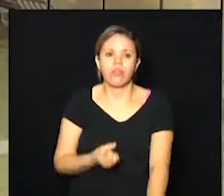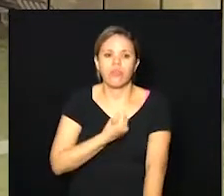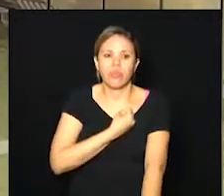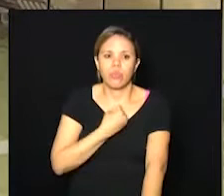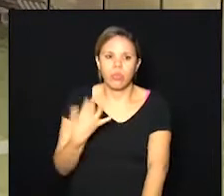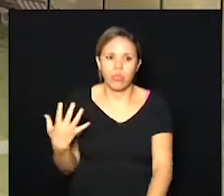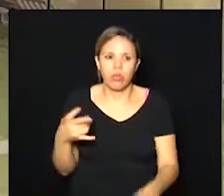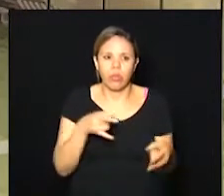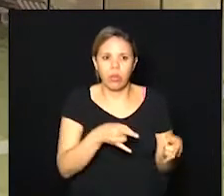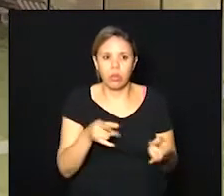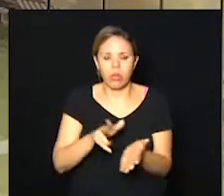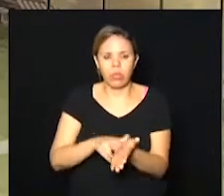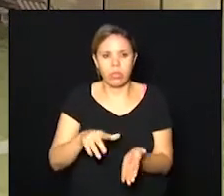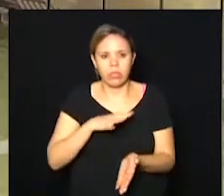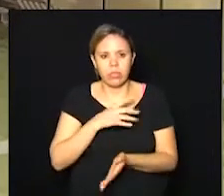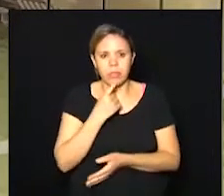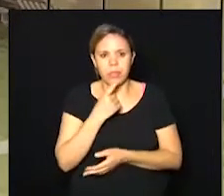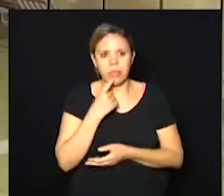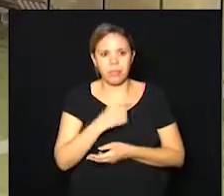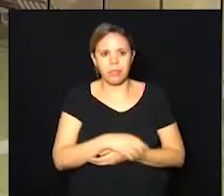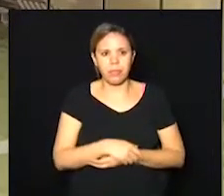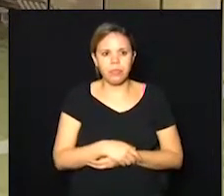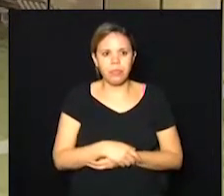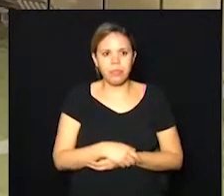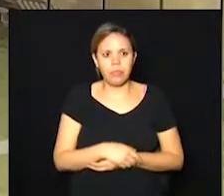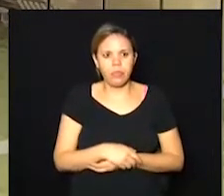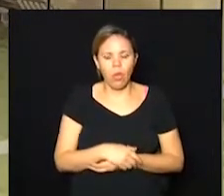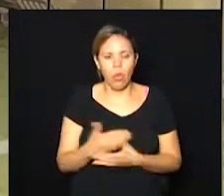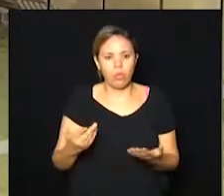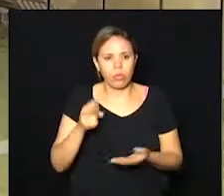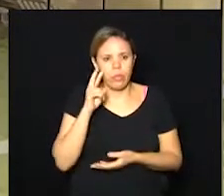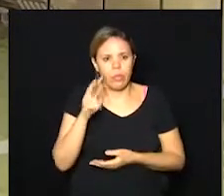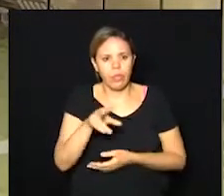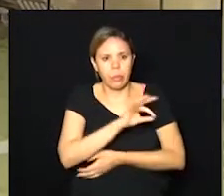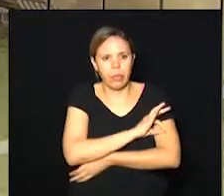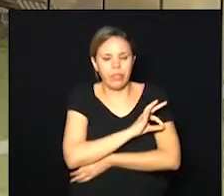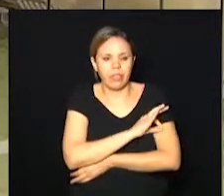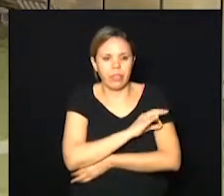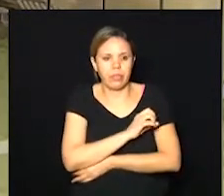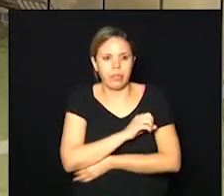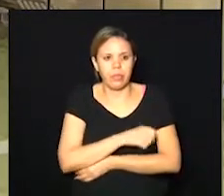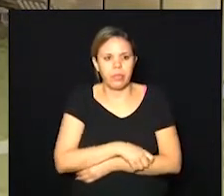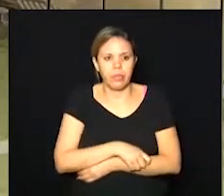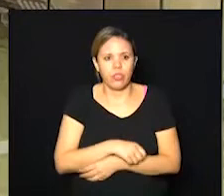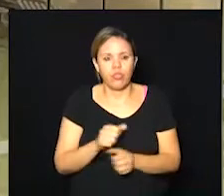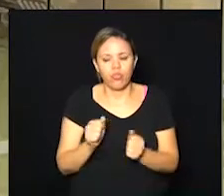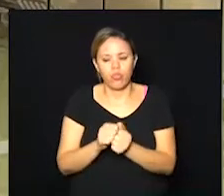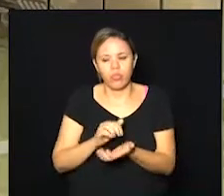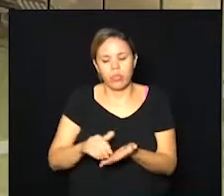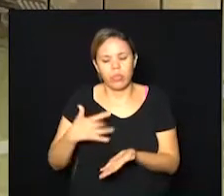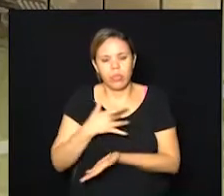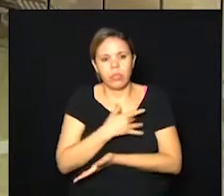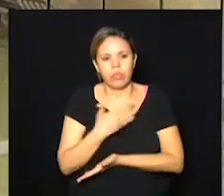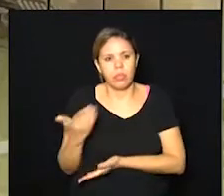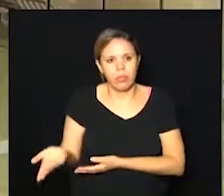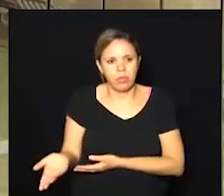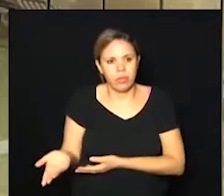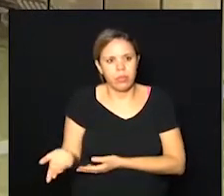de leitos aqui da cidade de Campinas. Veremos hoje se o Prefeito, ao lado do Secretário Municipal de Saúde,